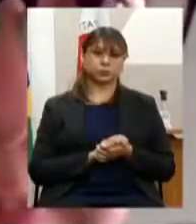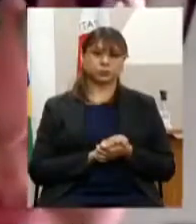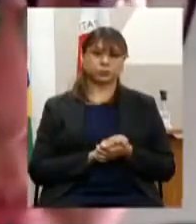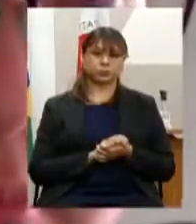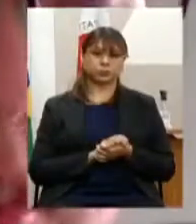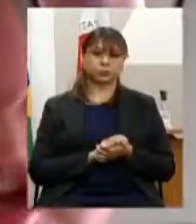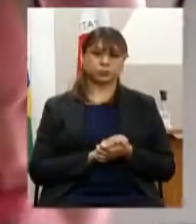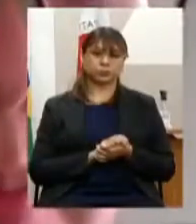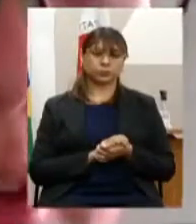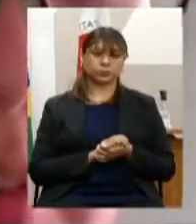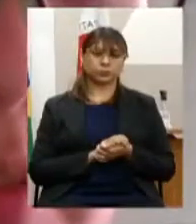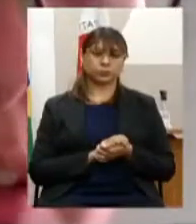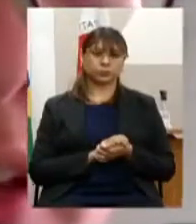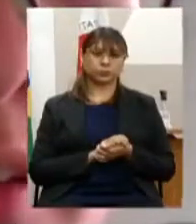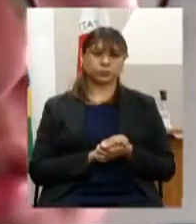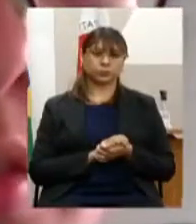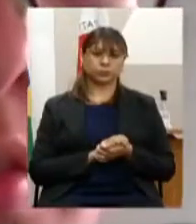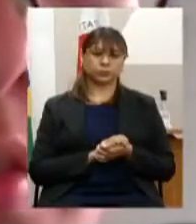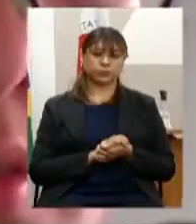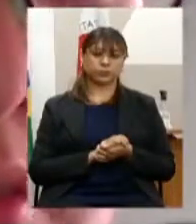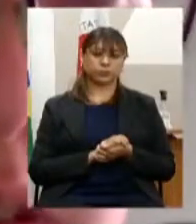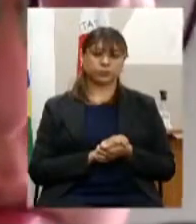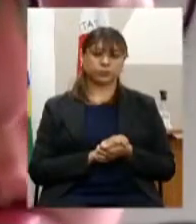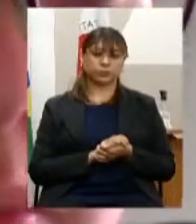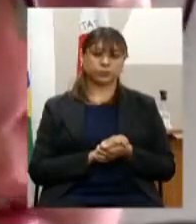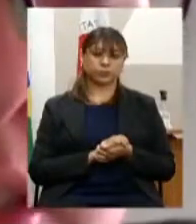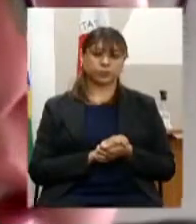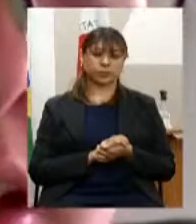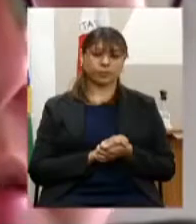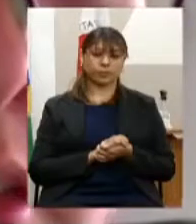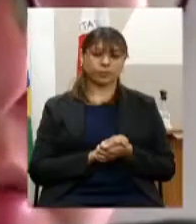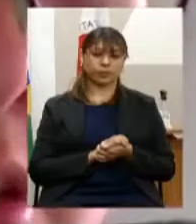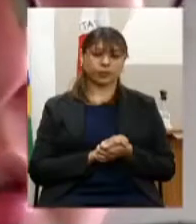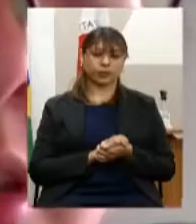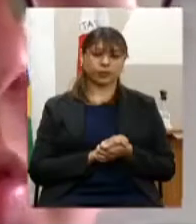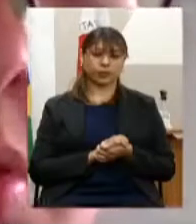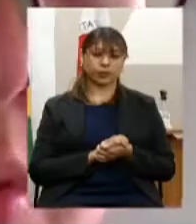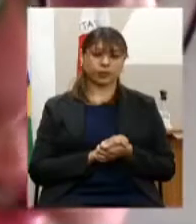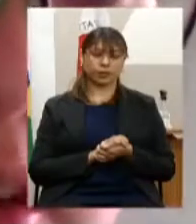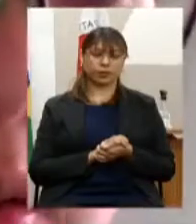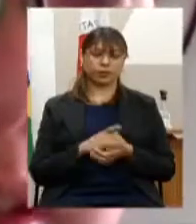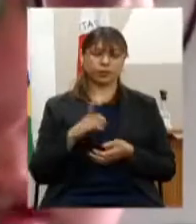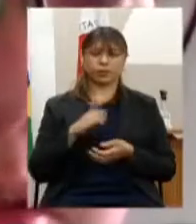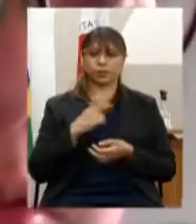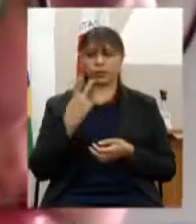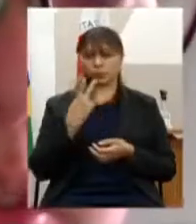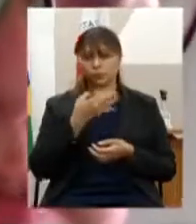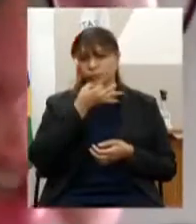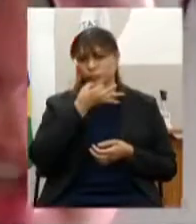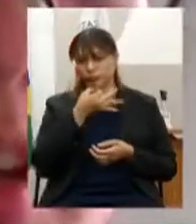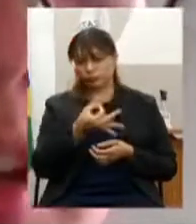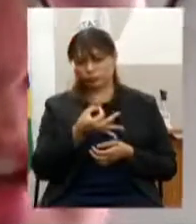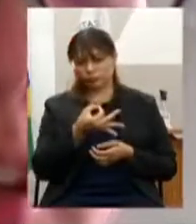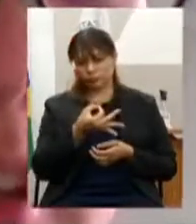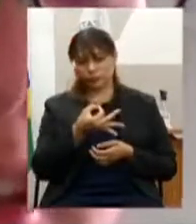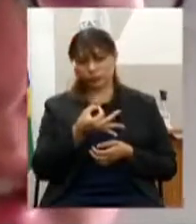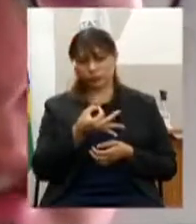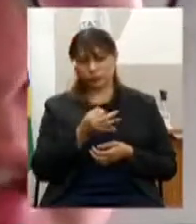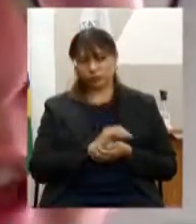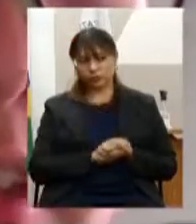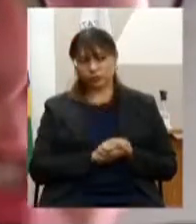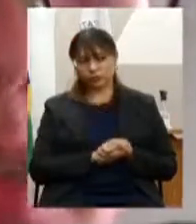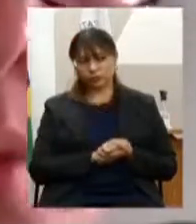então primeiro na verdade eu vou começar nós temos duas recomendações e